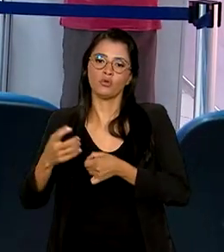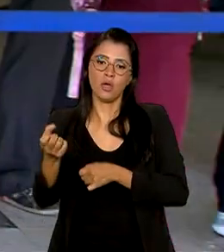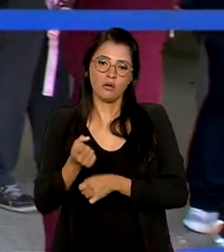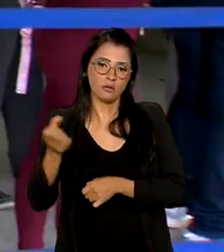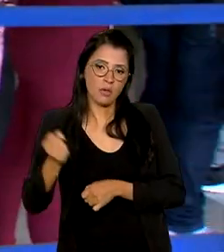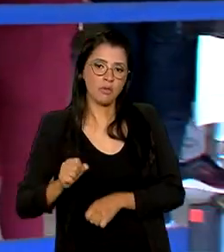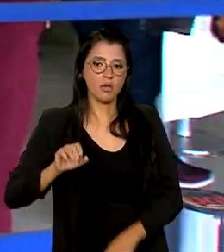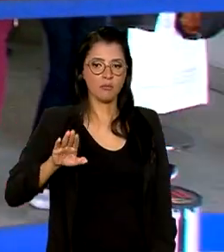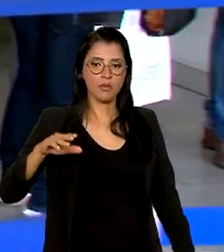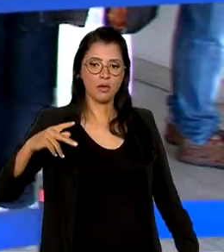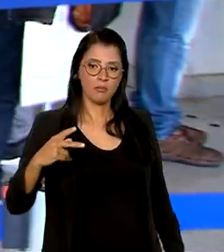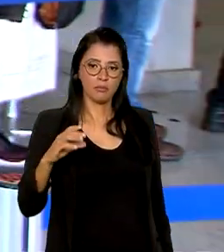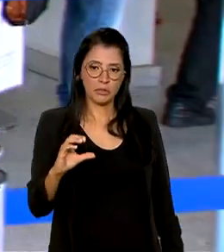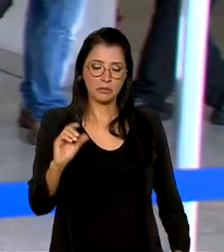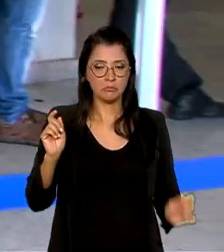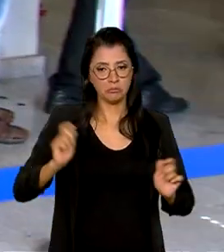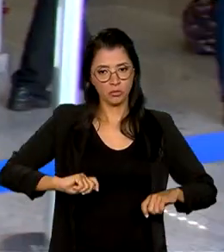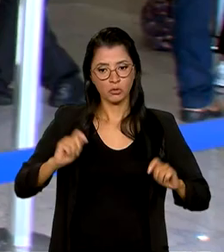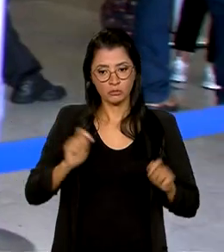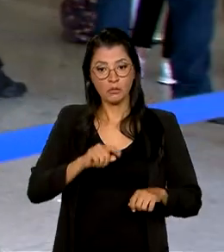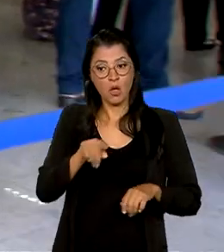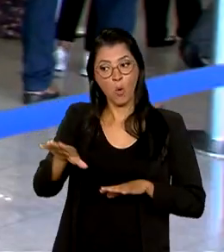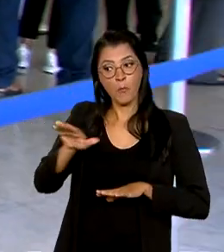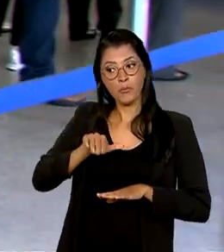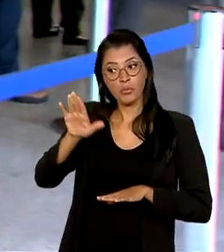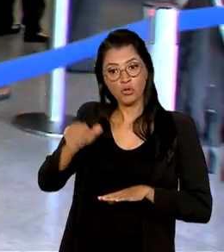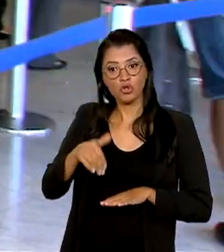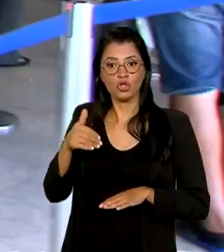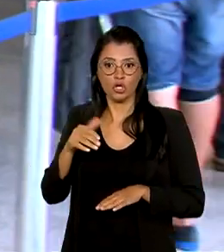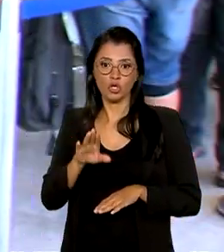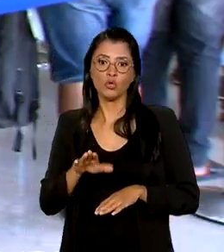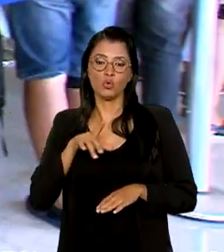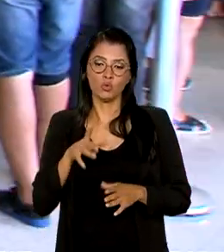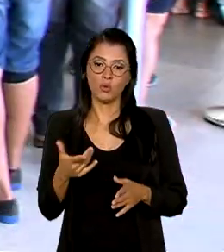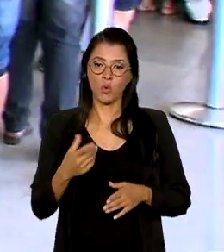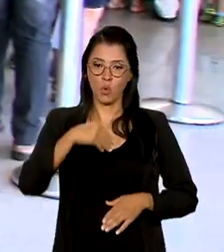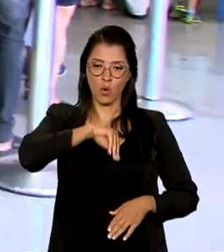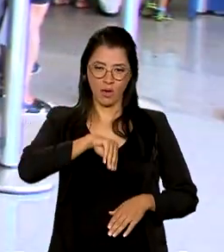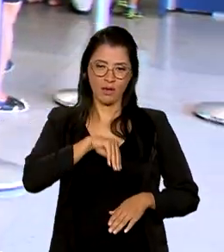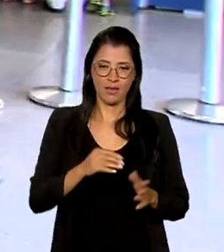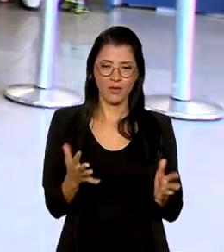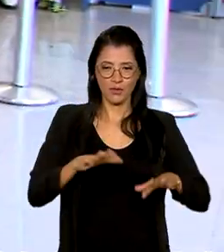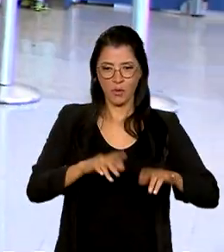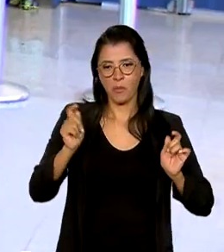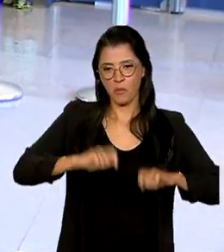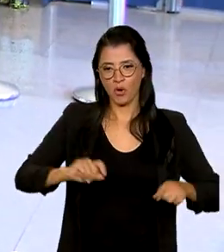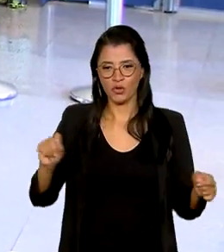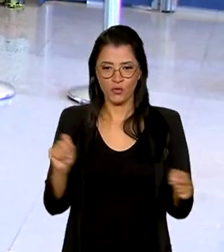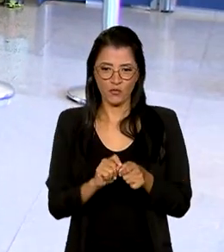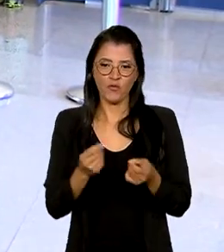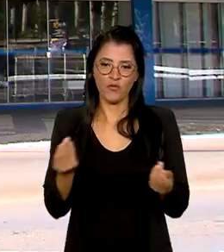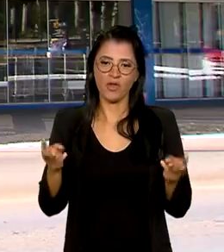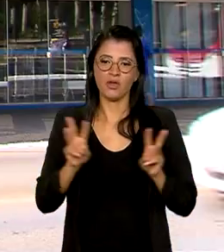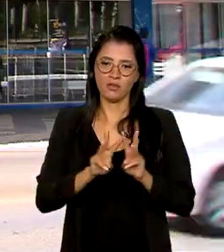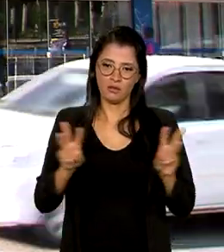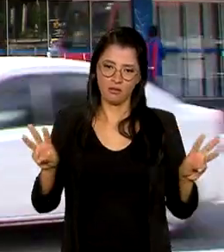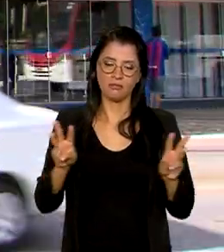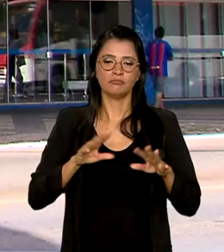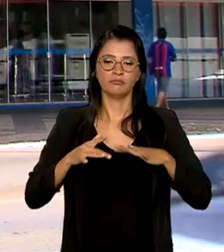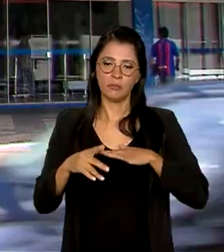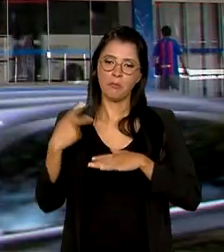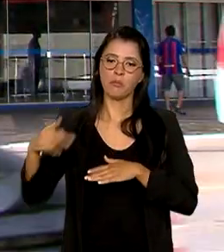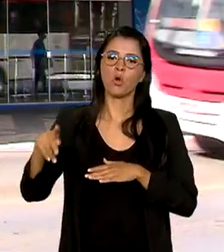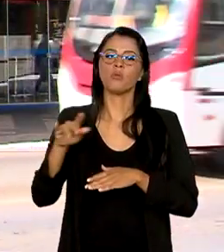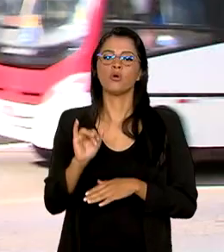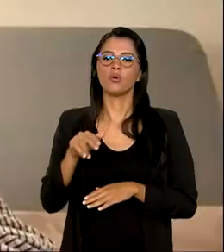receber o BPC. A solicitação do auxílio inclusão pode ser feita por meio dos canais do